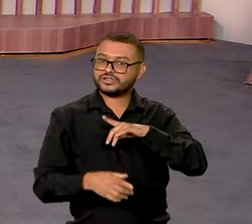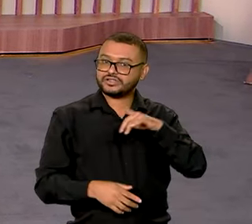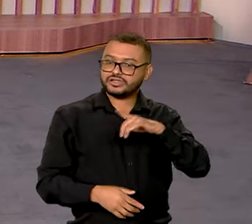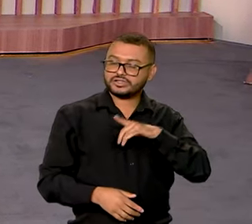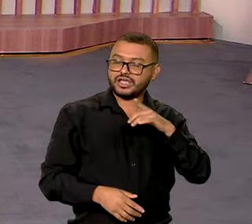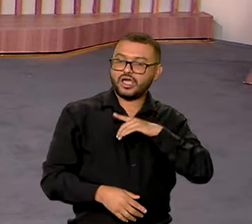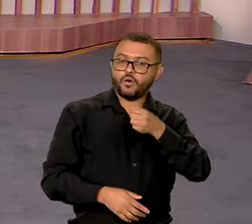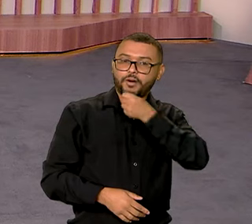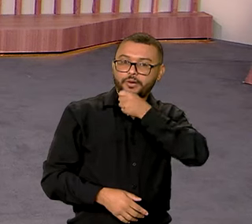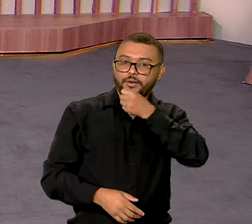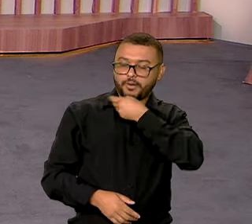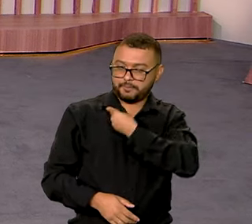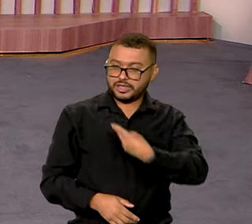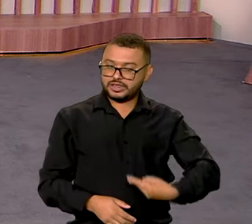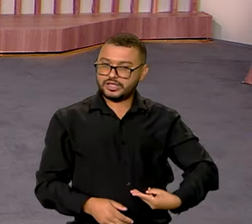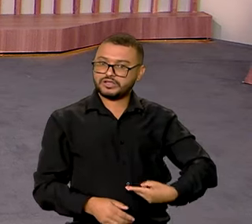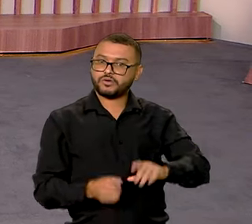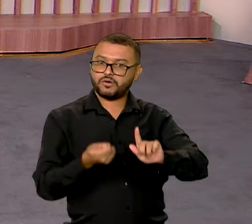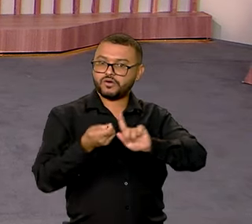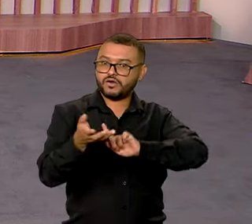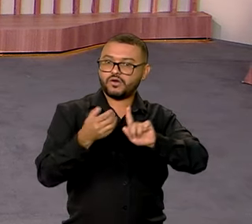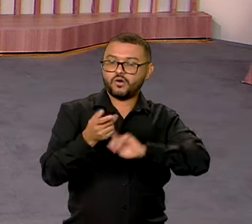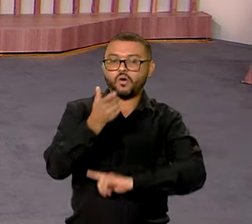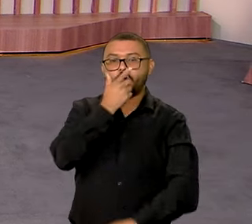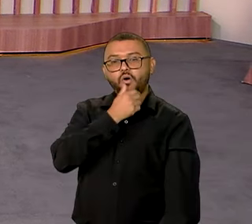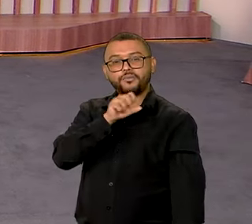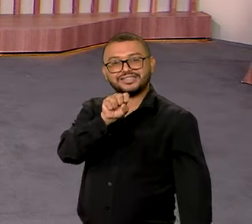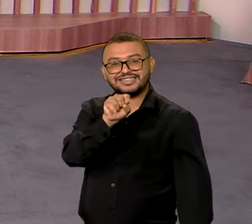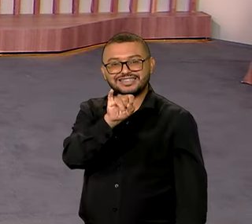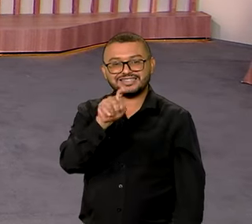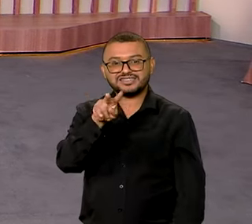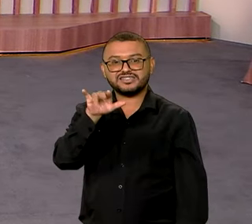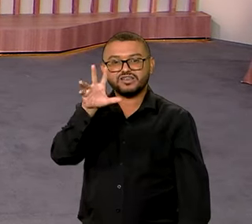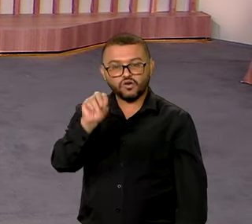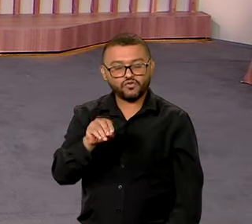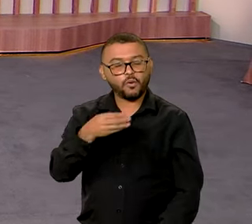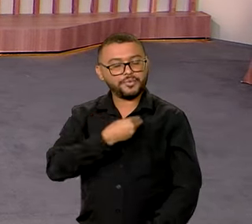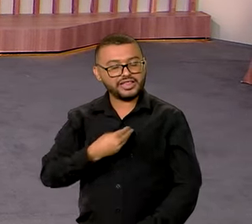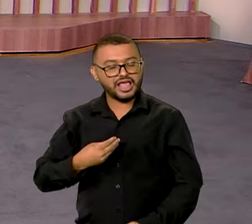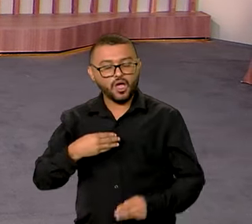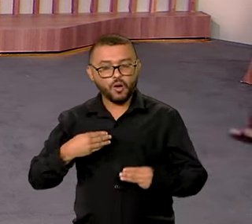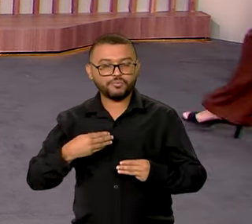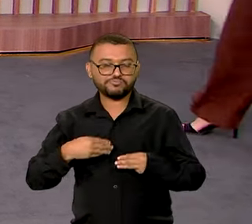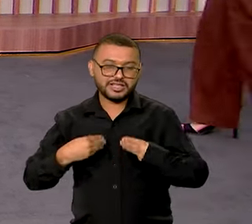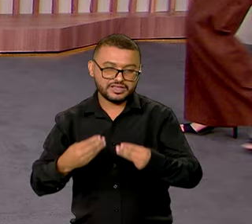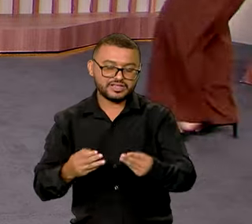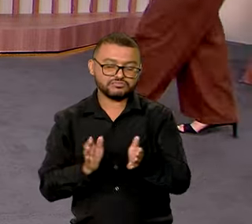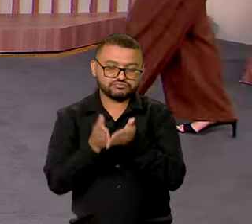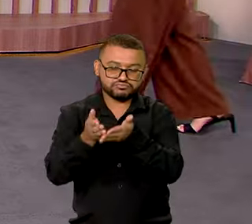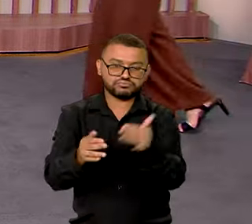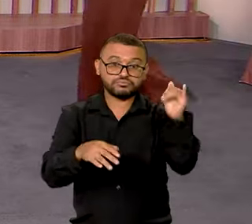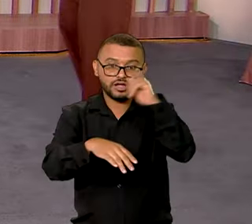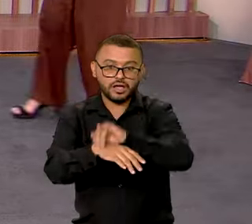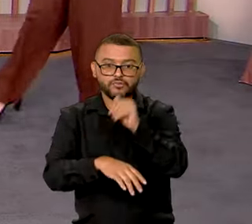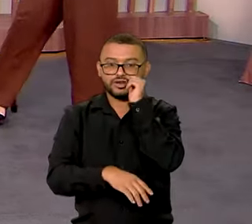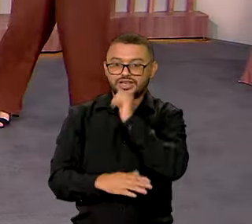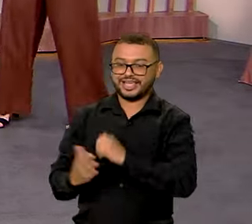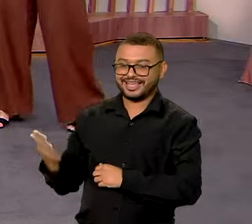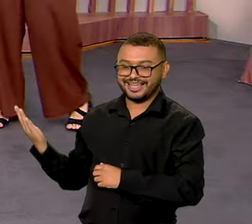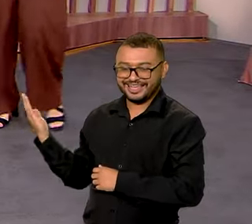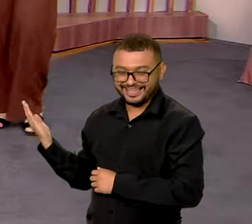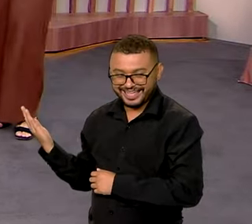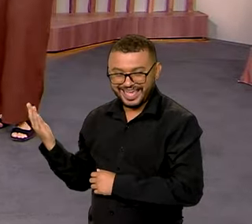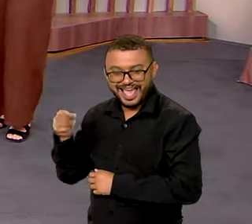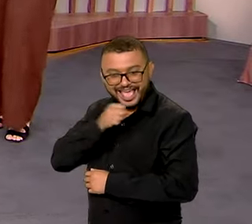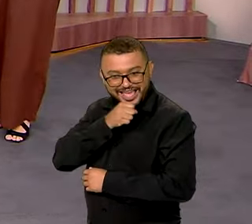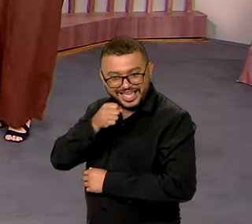Ministro aqui no Canal GOV com Silvio Costa Filho de Portos e Aeroportos. E a Karine Mello está aqui comigo, a